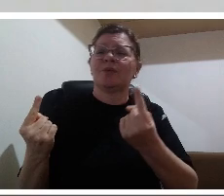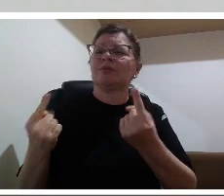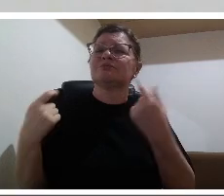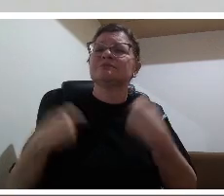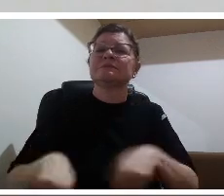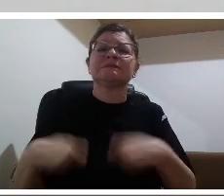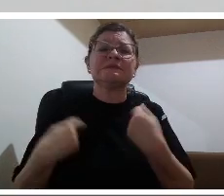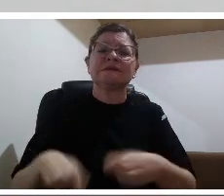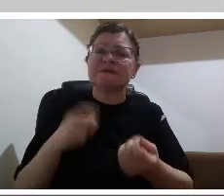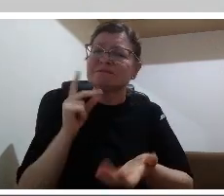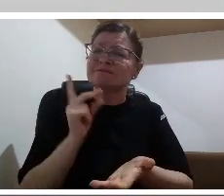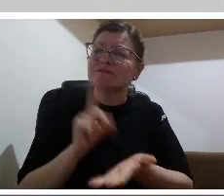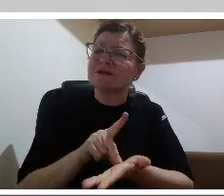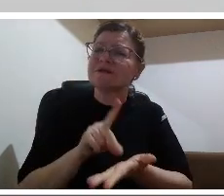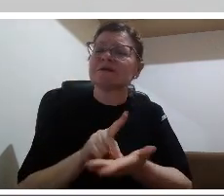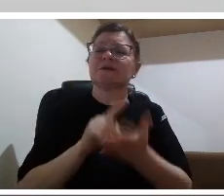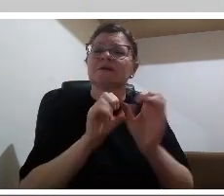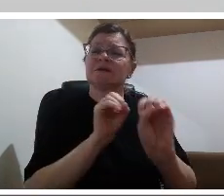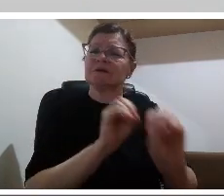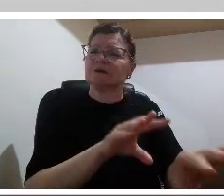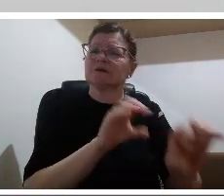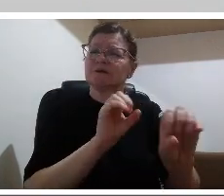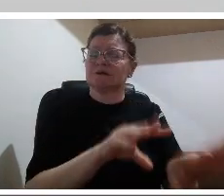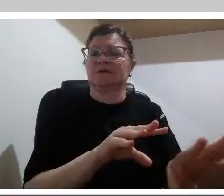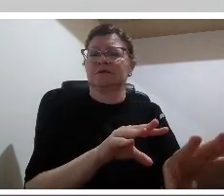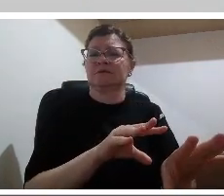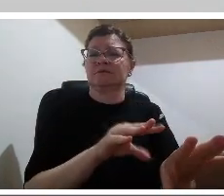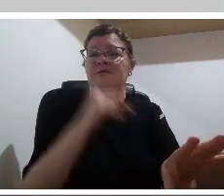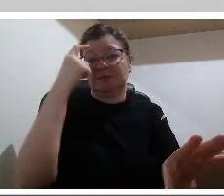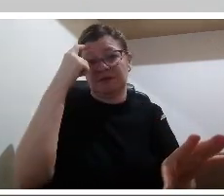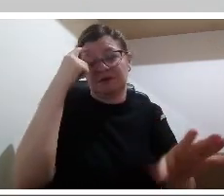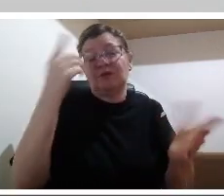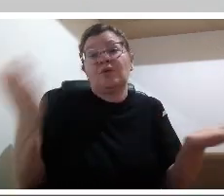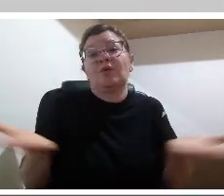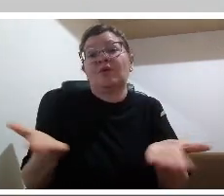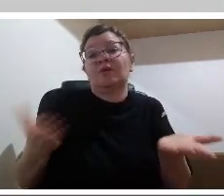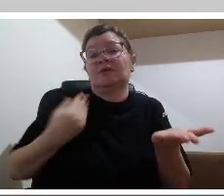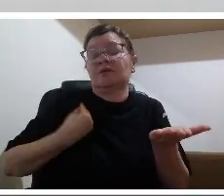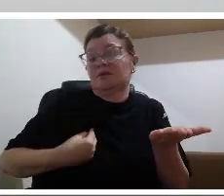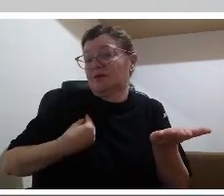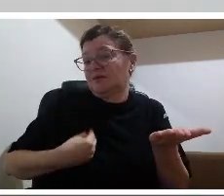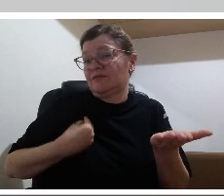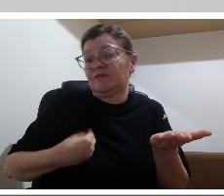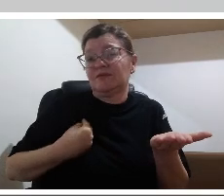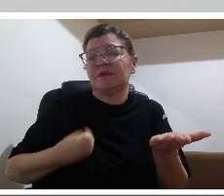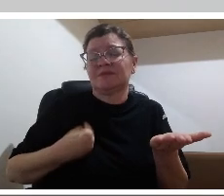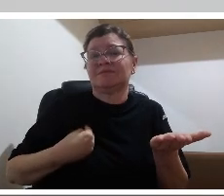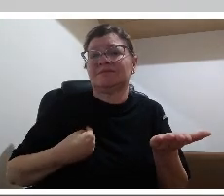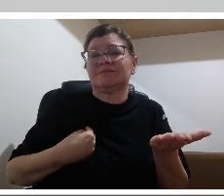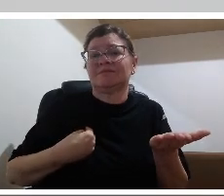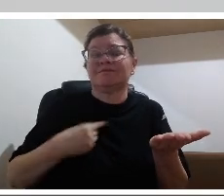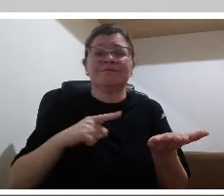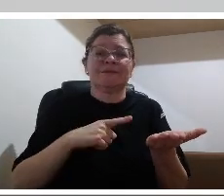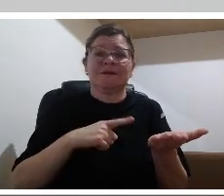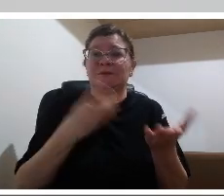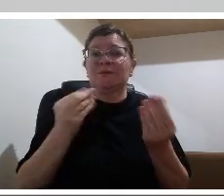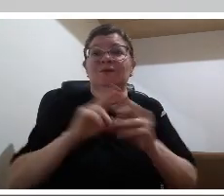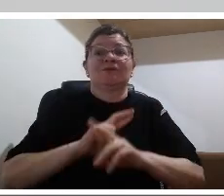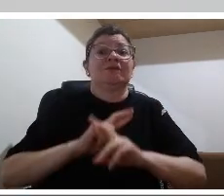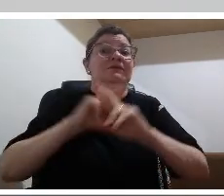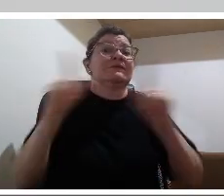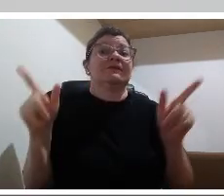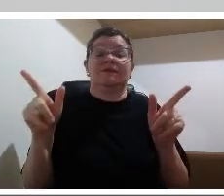dispara tão diferente daquela que nós pensávamos como até poucos meses atrás como ambiente